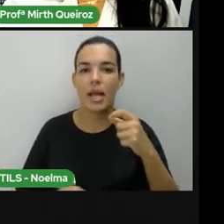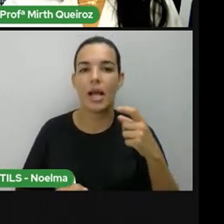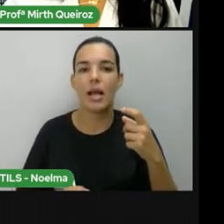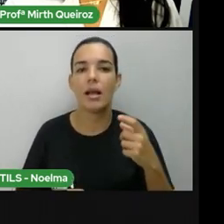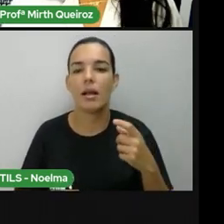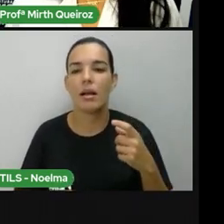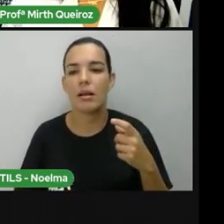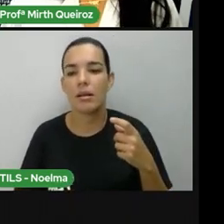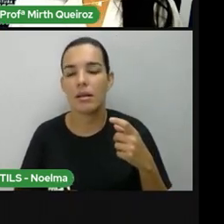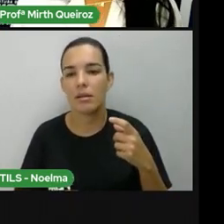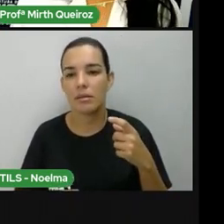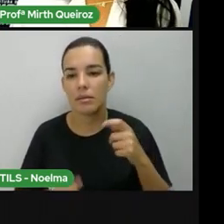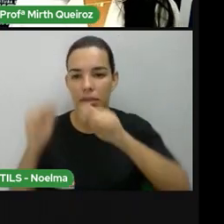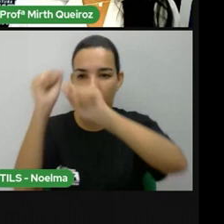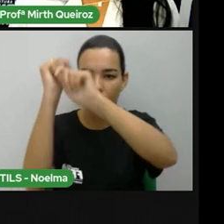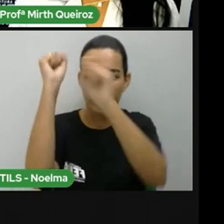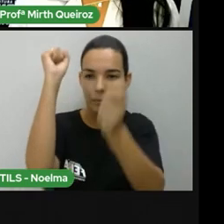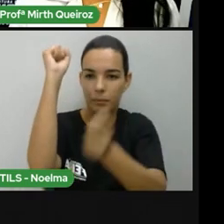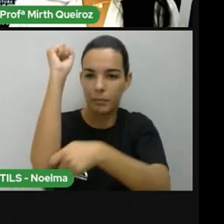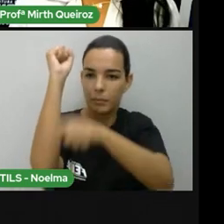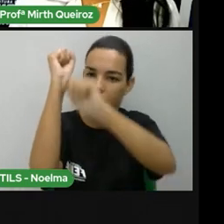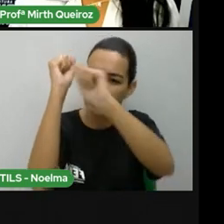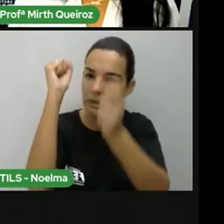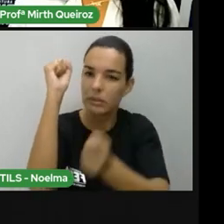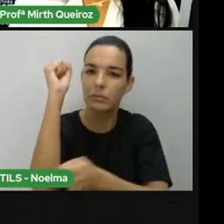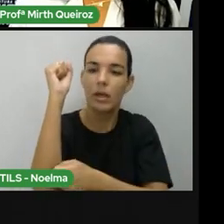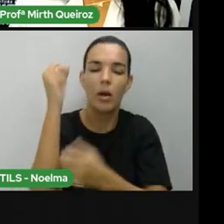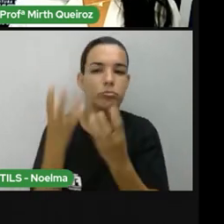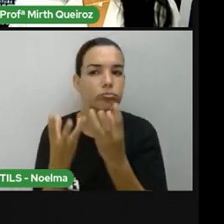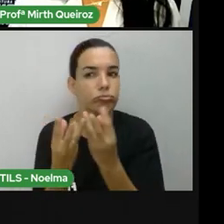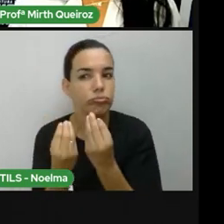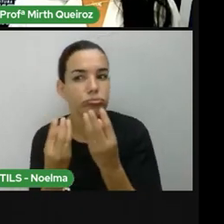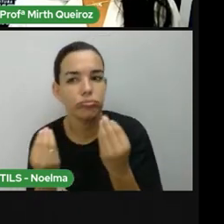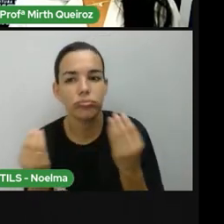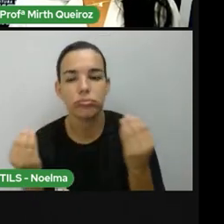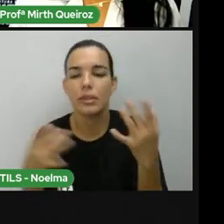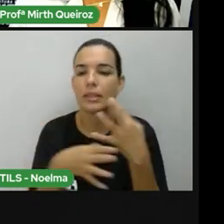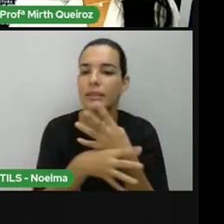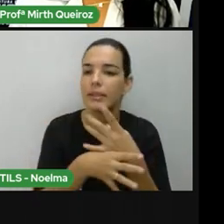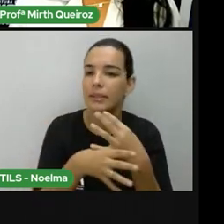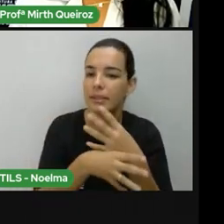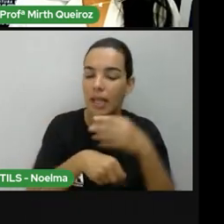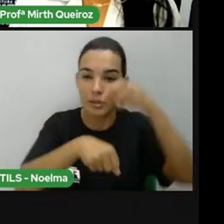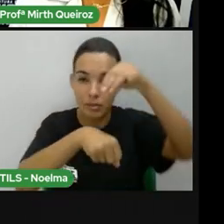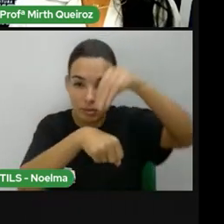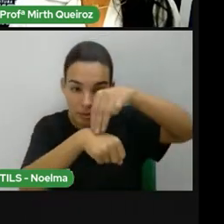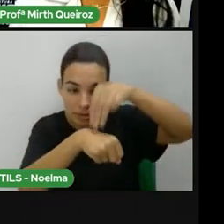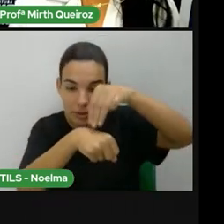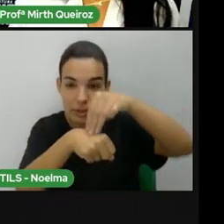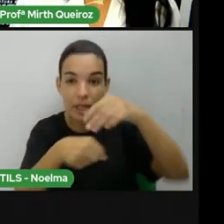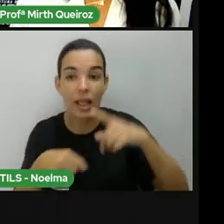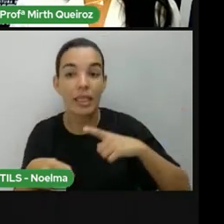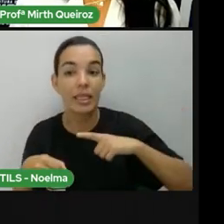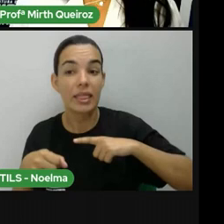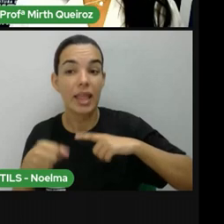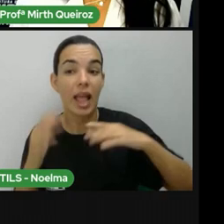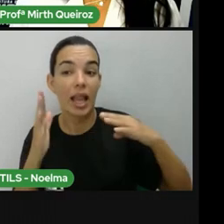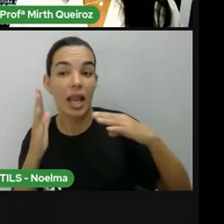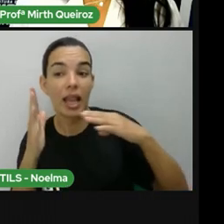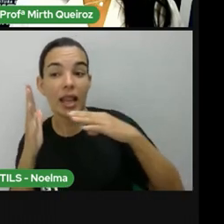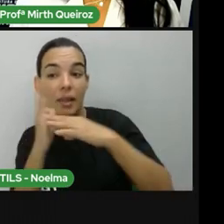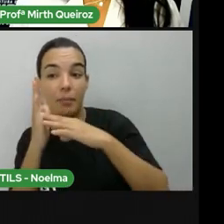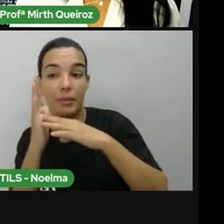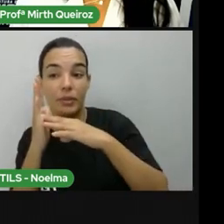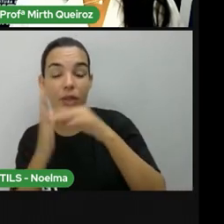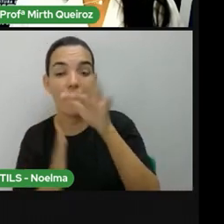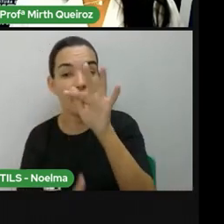Conceição do Jacuípe, né? São aí municípios que fazem limite com Feira